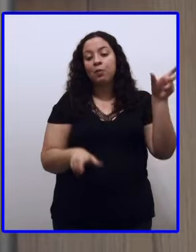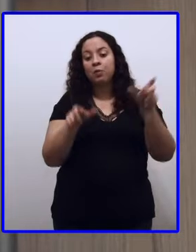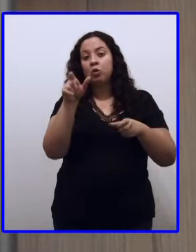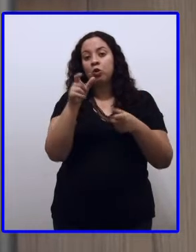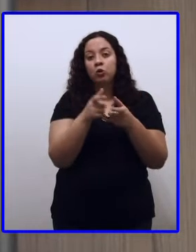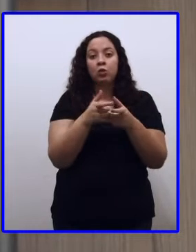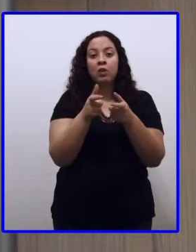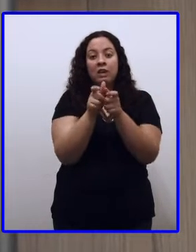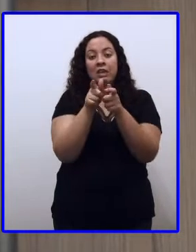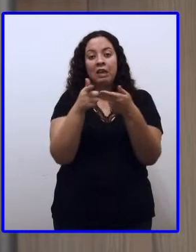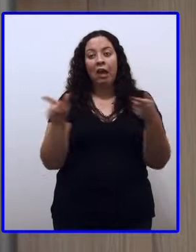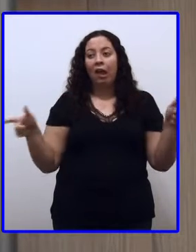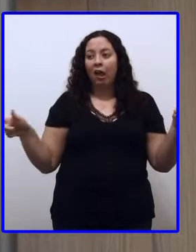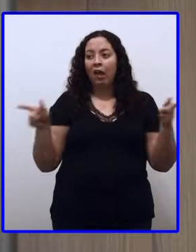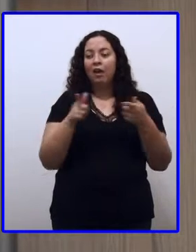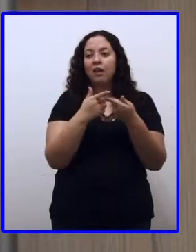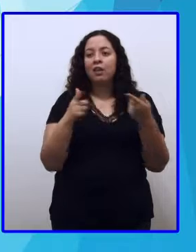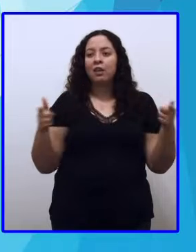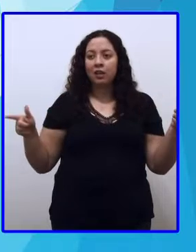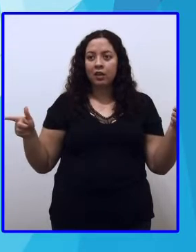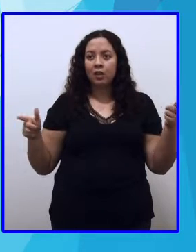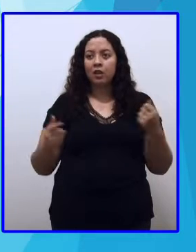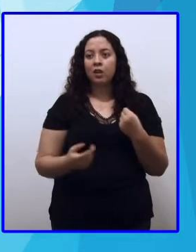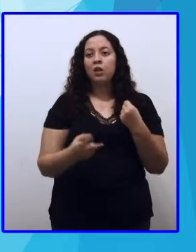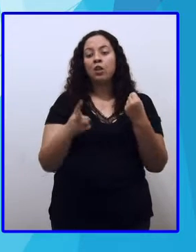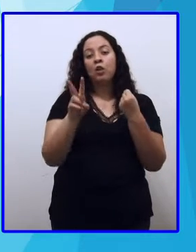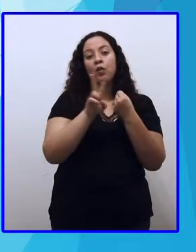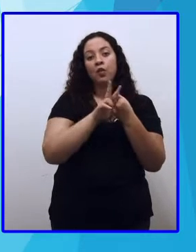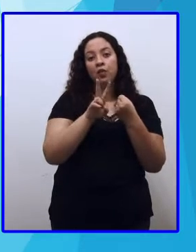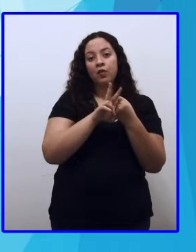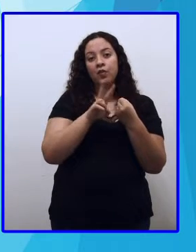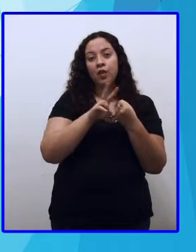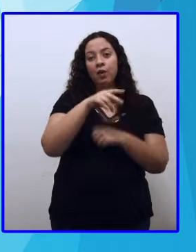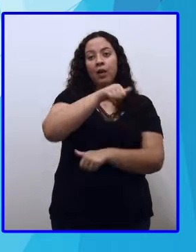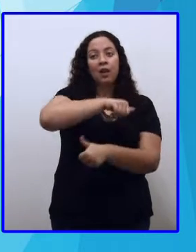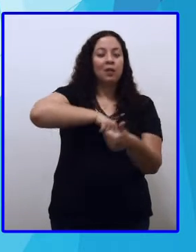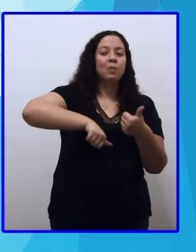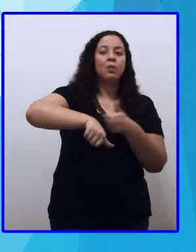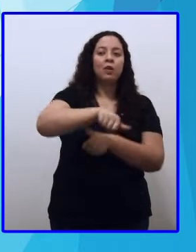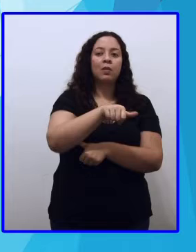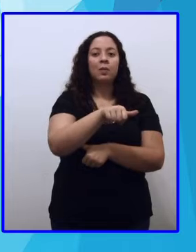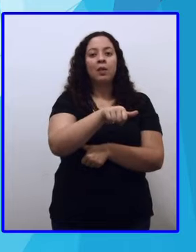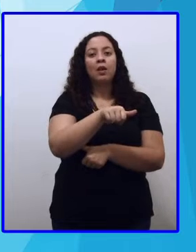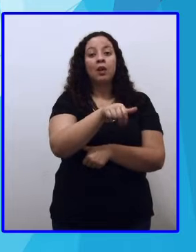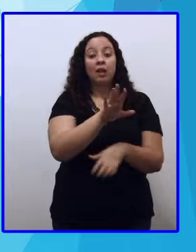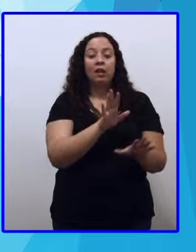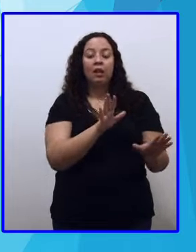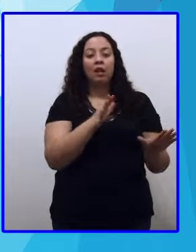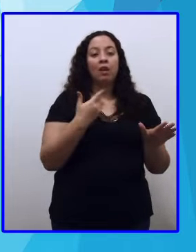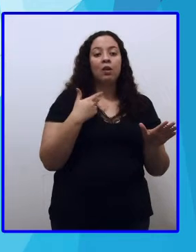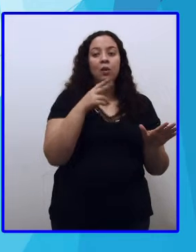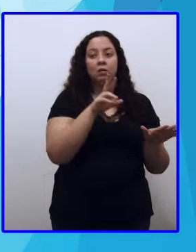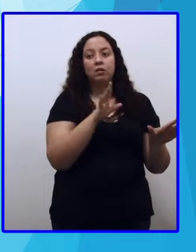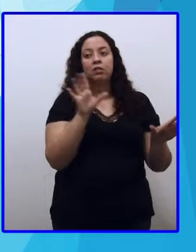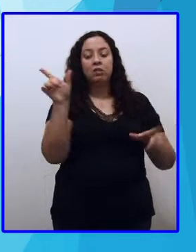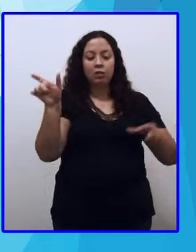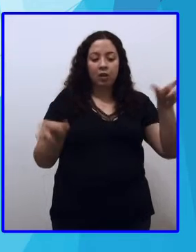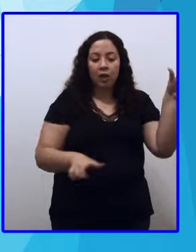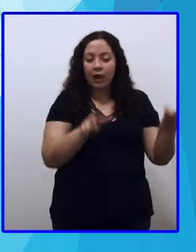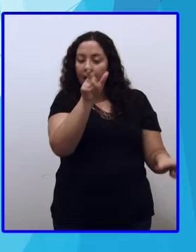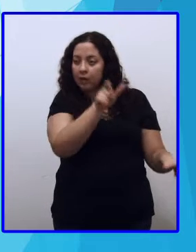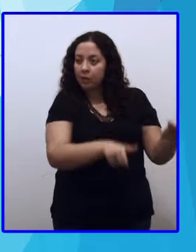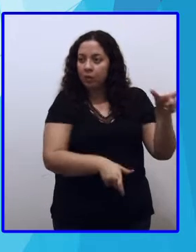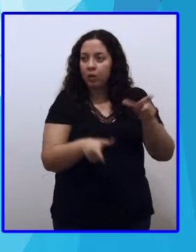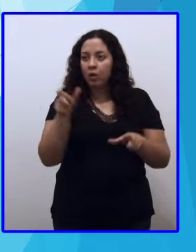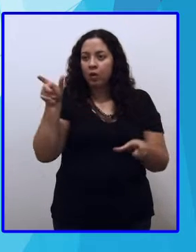-se disso? Então, o verbo, ele varia conforme as pessoas gramaticais. As pessoas gramaticais são